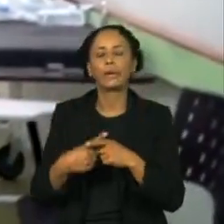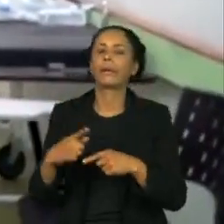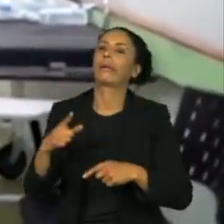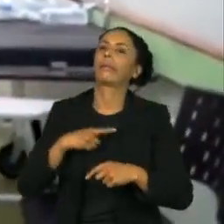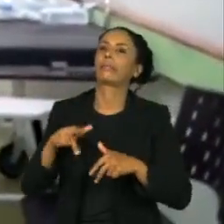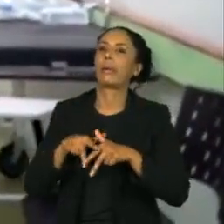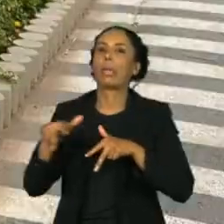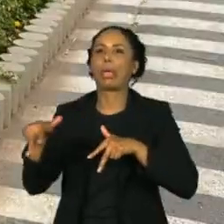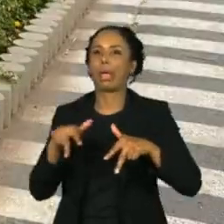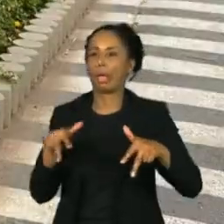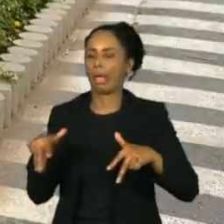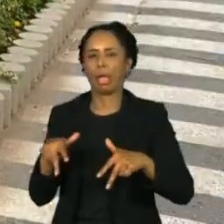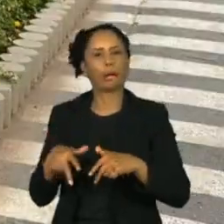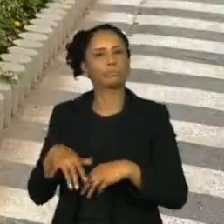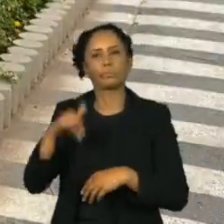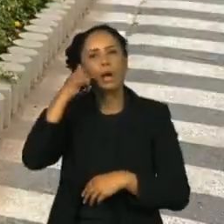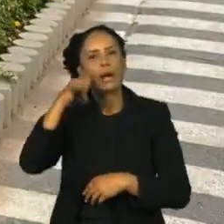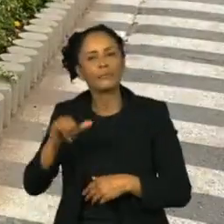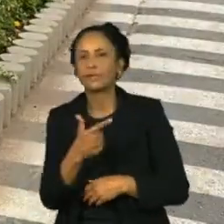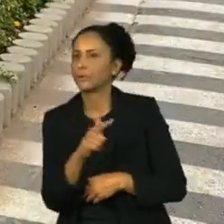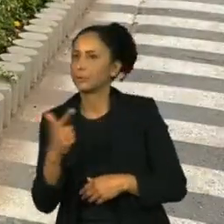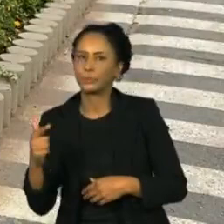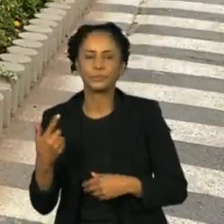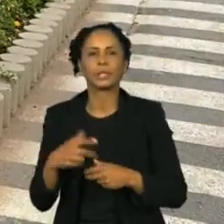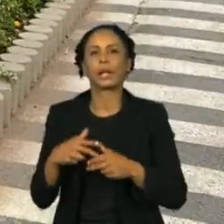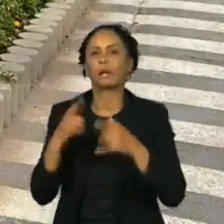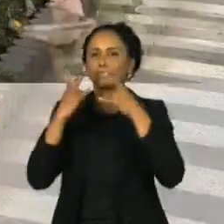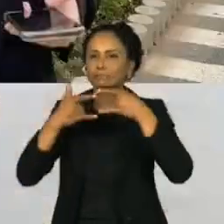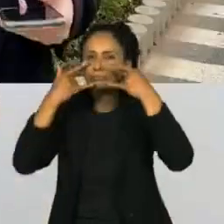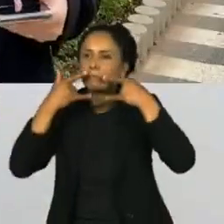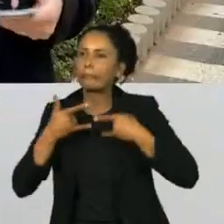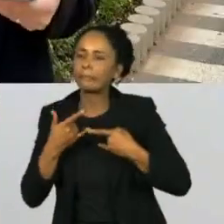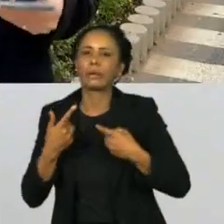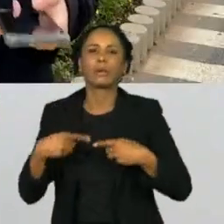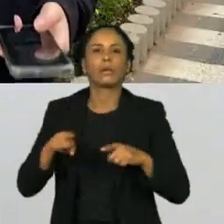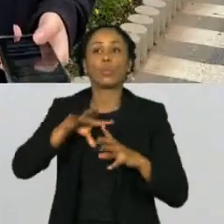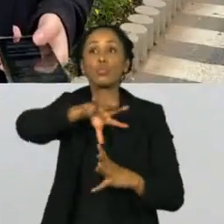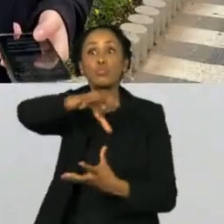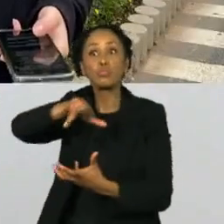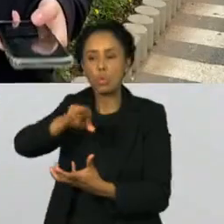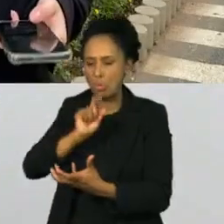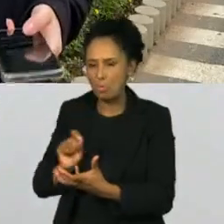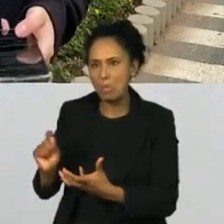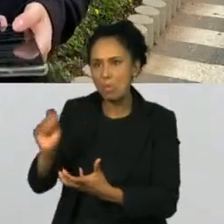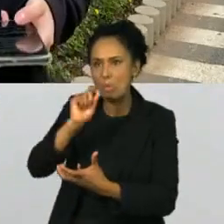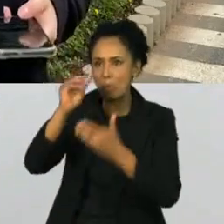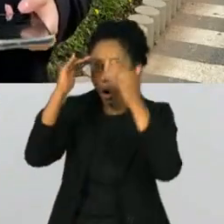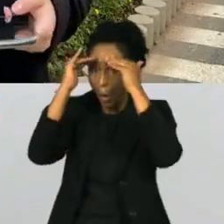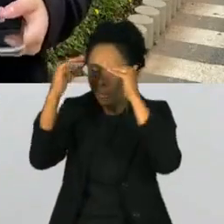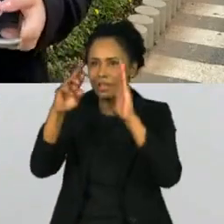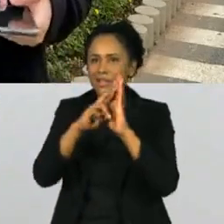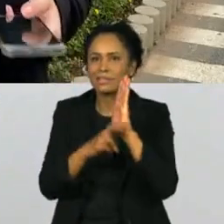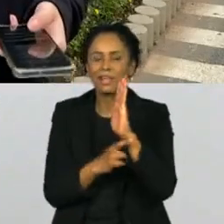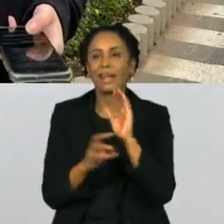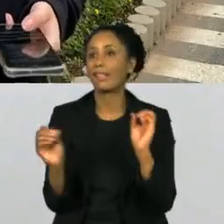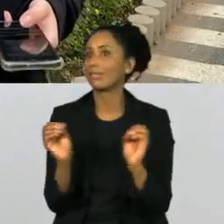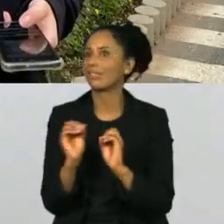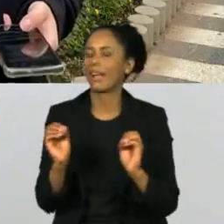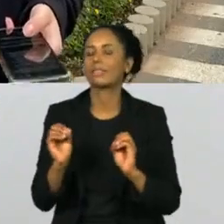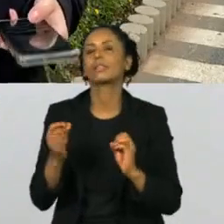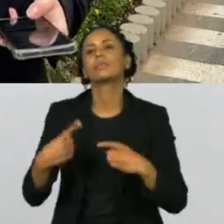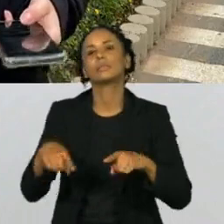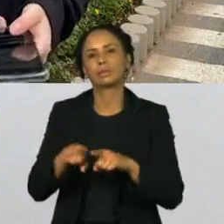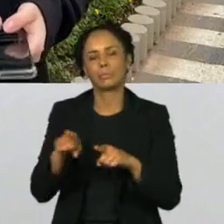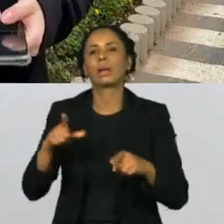medidas de proteção ao redor do mundo. Então, as mortes elas não estão crescendo na mesma velocidade do aumento dos